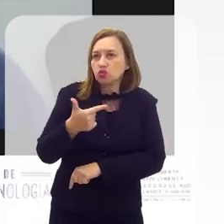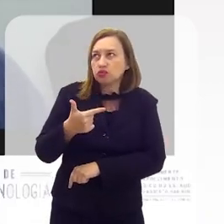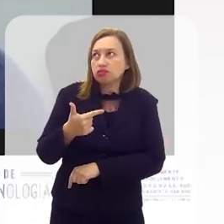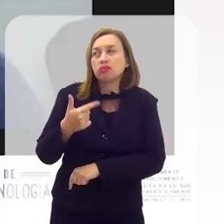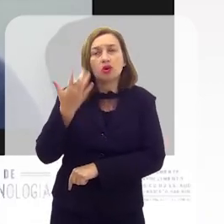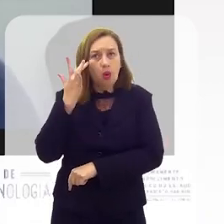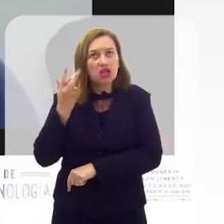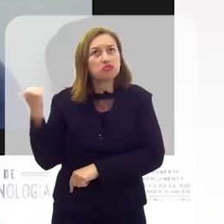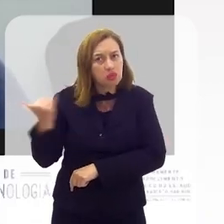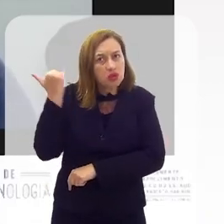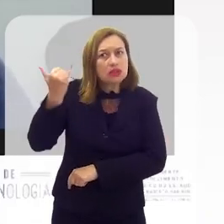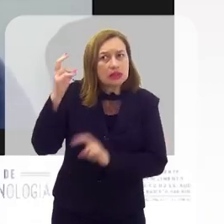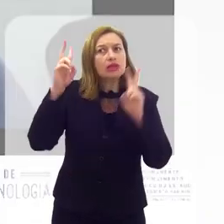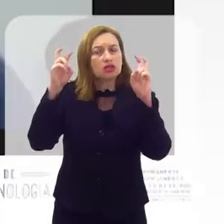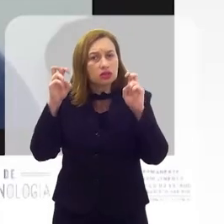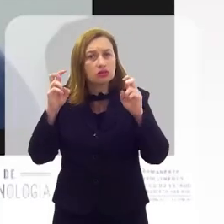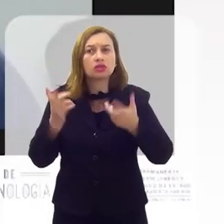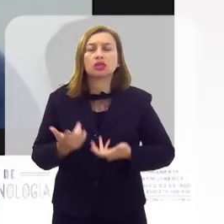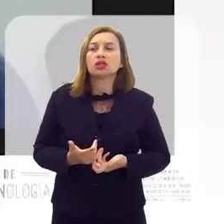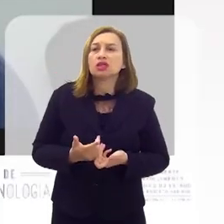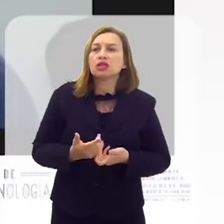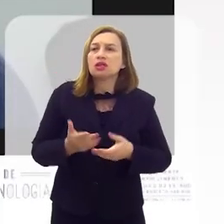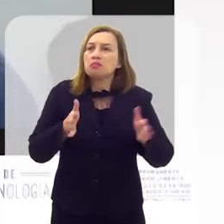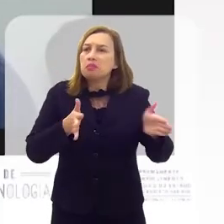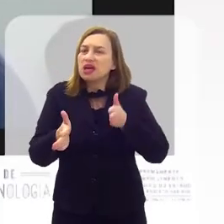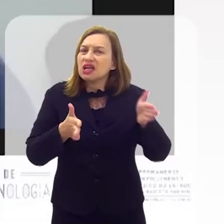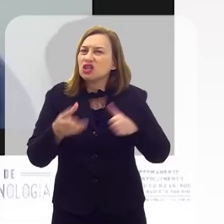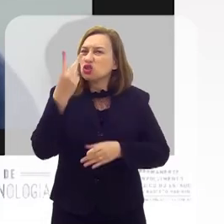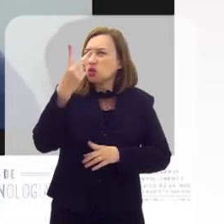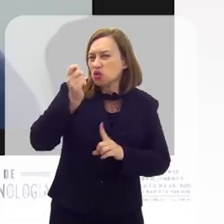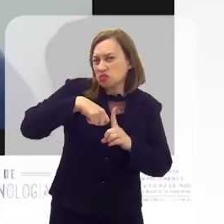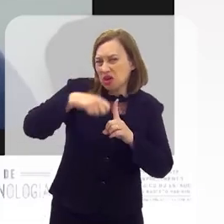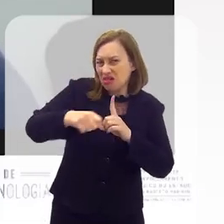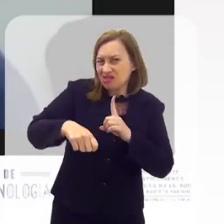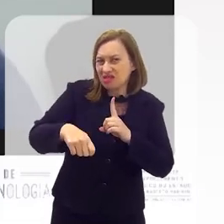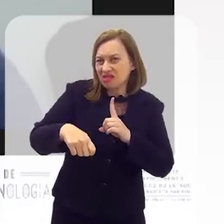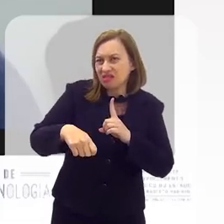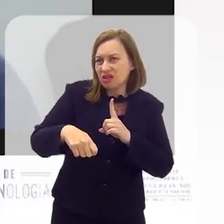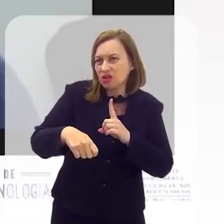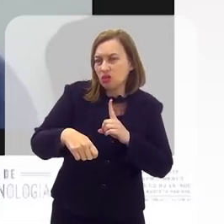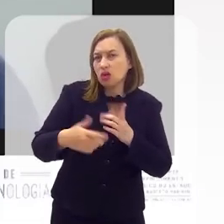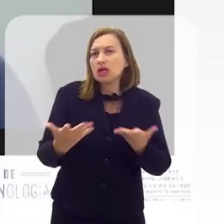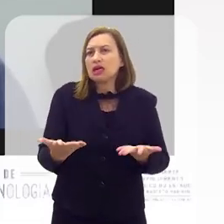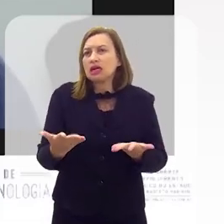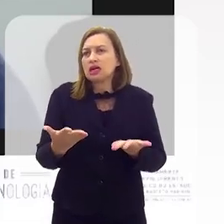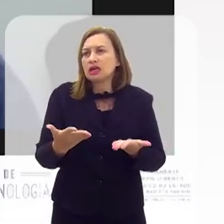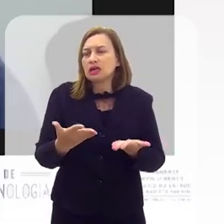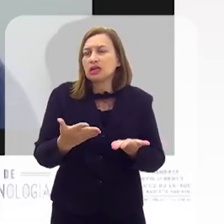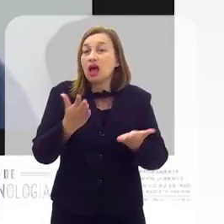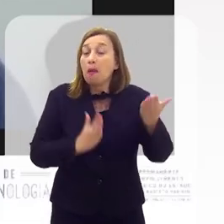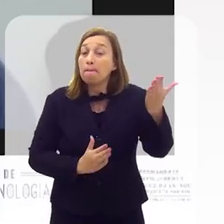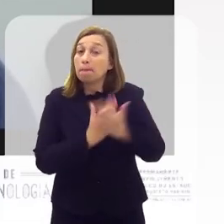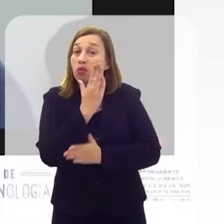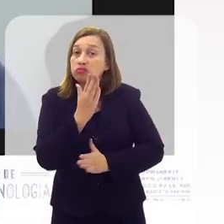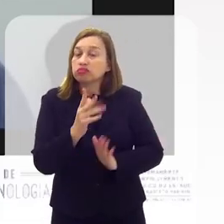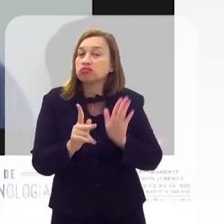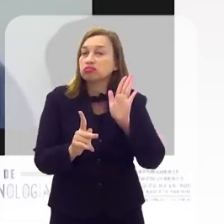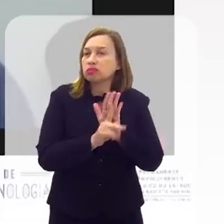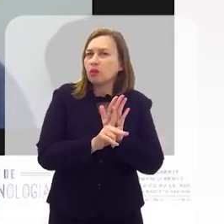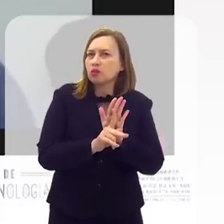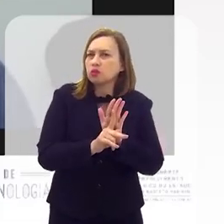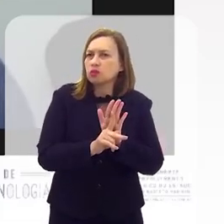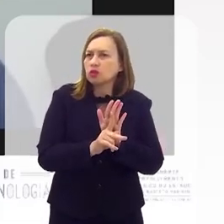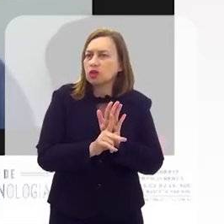a tecnologia no Estado do Rio de Janeiro. A segunda questão que eu acho muito importante é que ela estabelece um prazo de 12 meses a partir